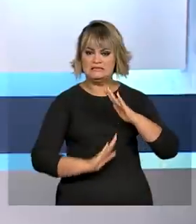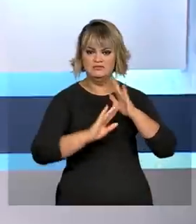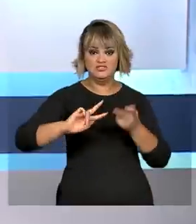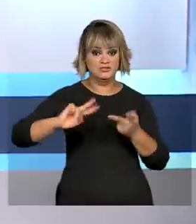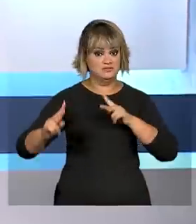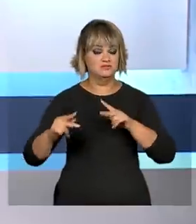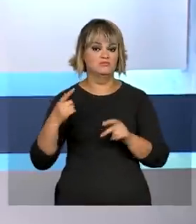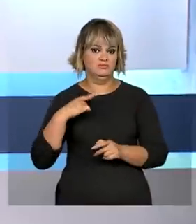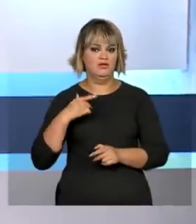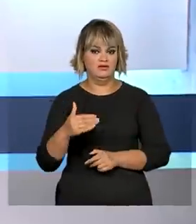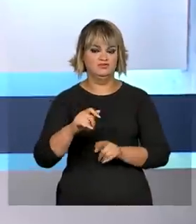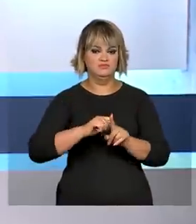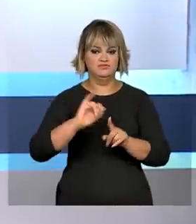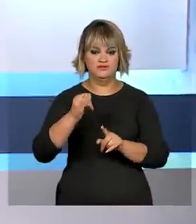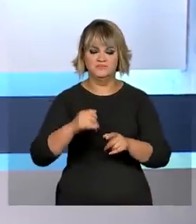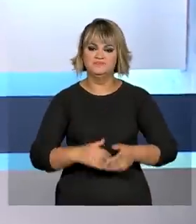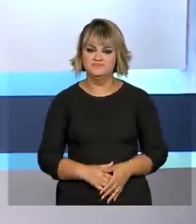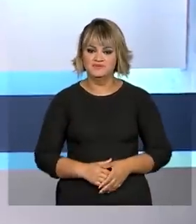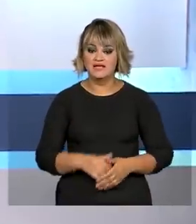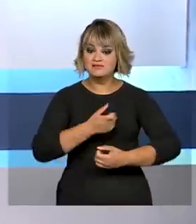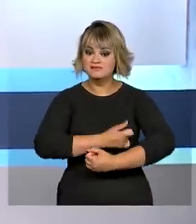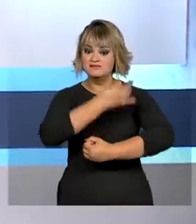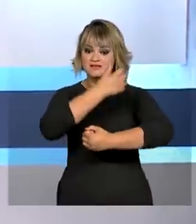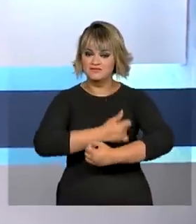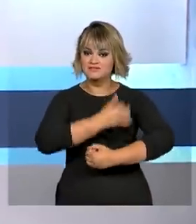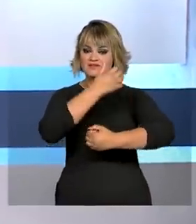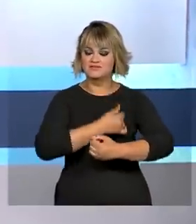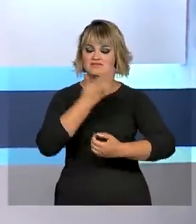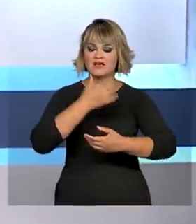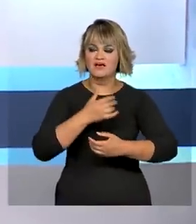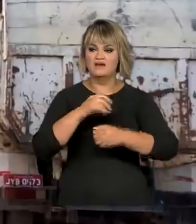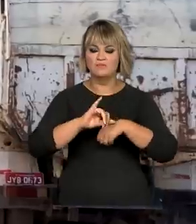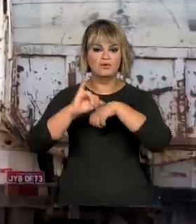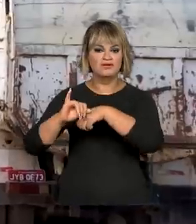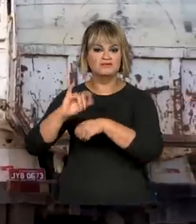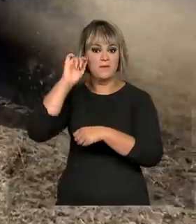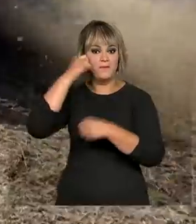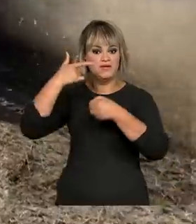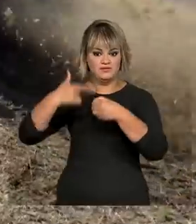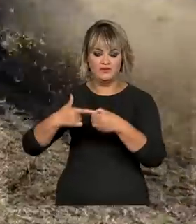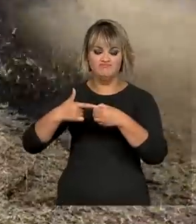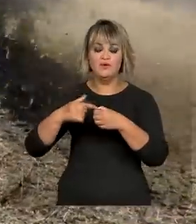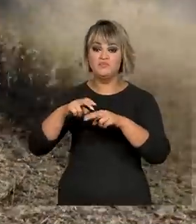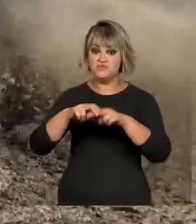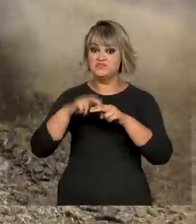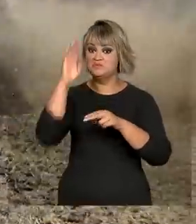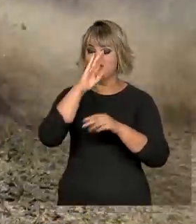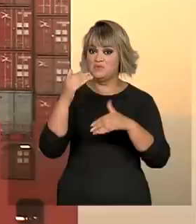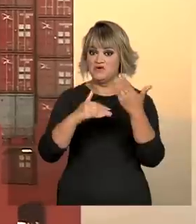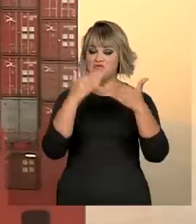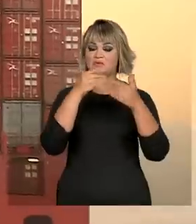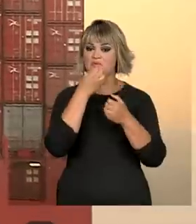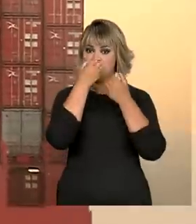transação a partir de janeiro. Safra de grãos e exportação de petróleo fizeram o Brasil registrar o